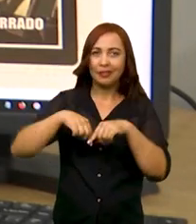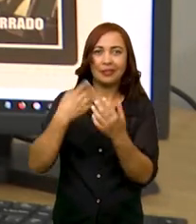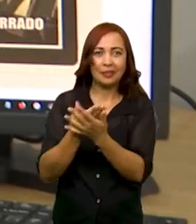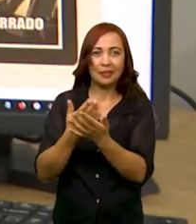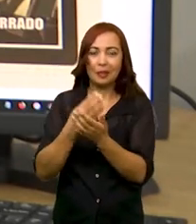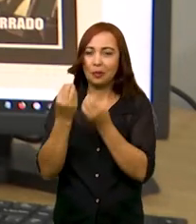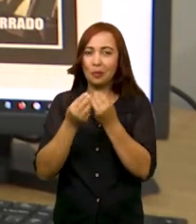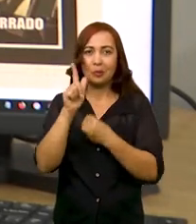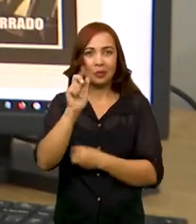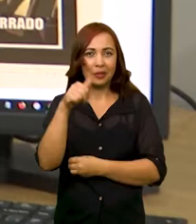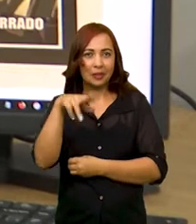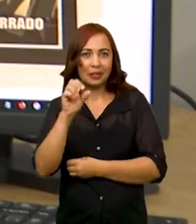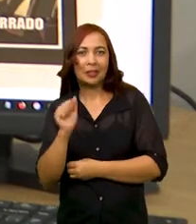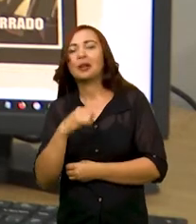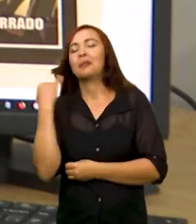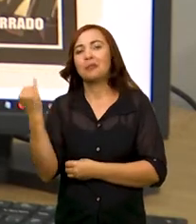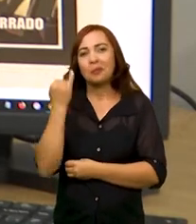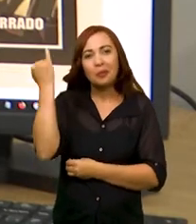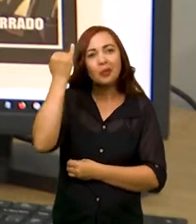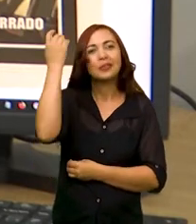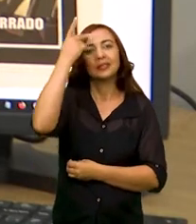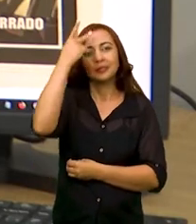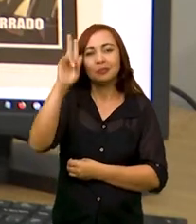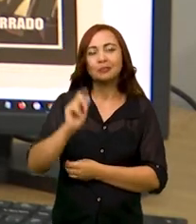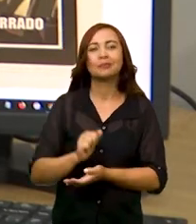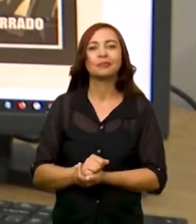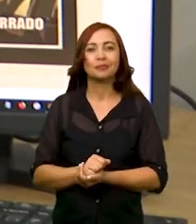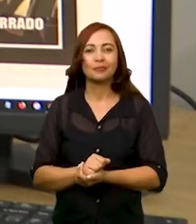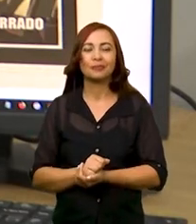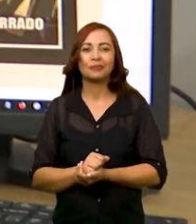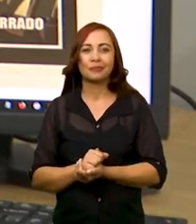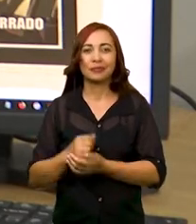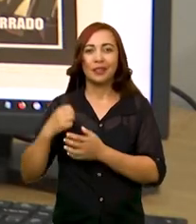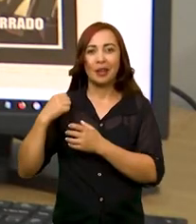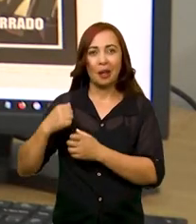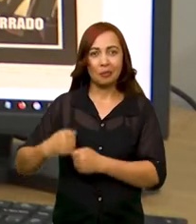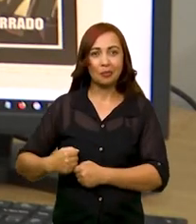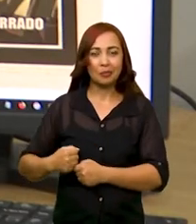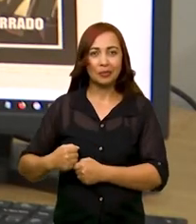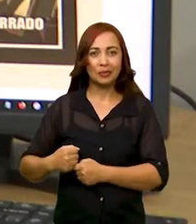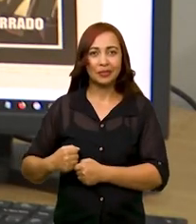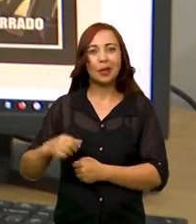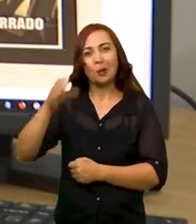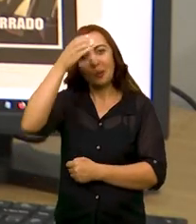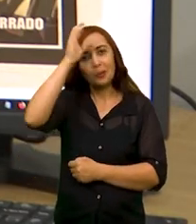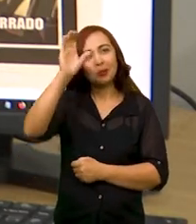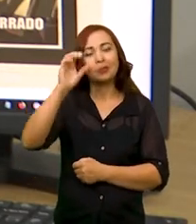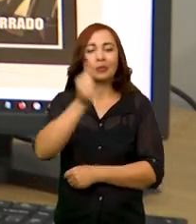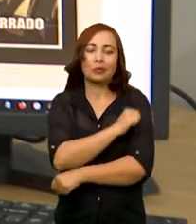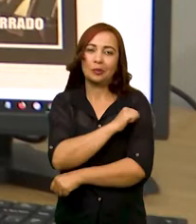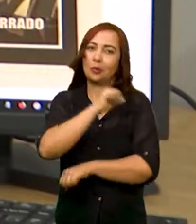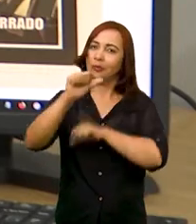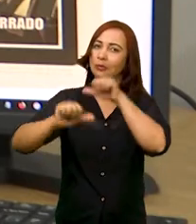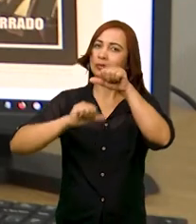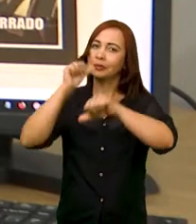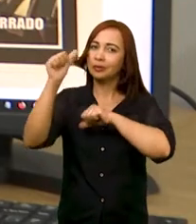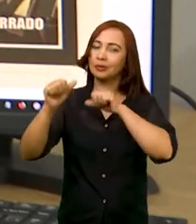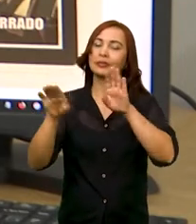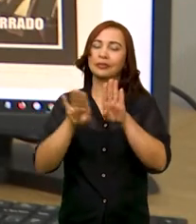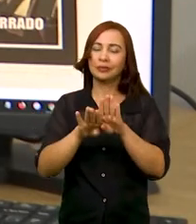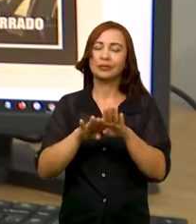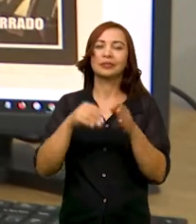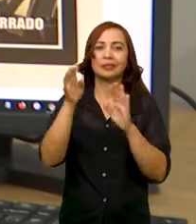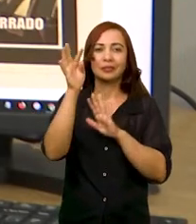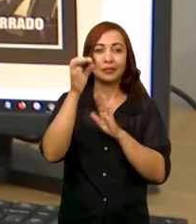sendo um gênero é importante para a questão da bagagem cultural, o aluno se desenvolver até na